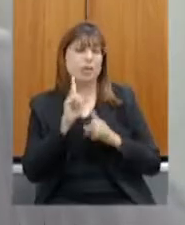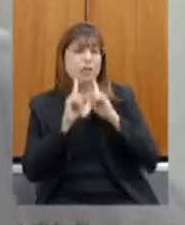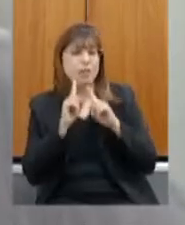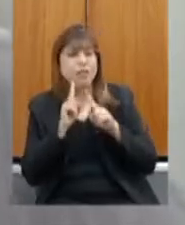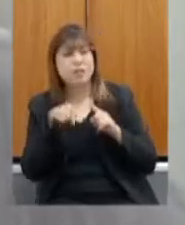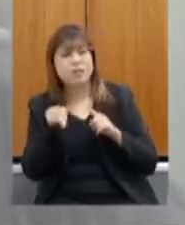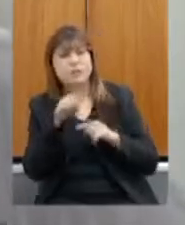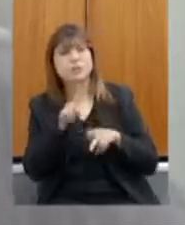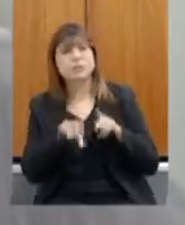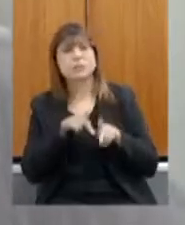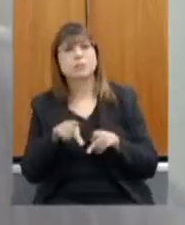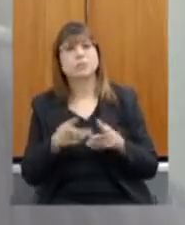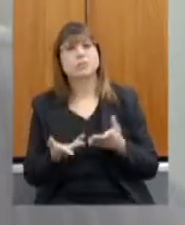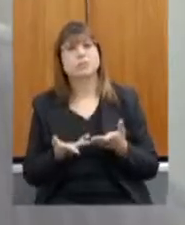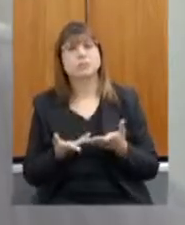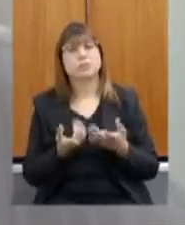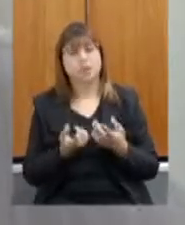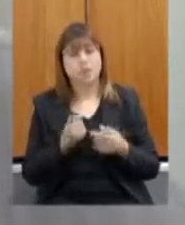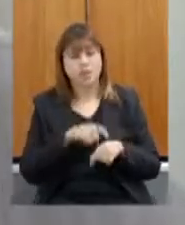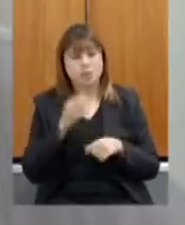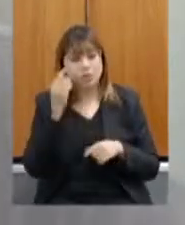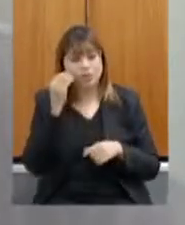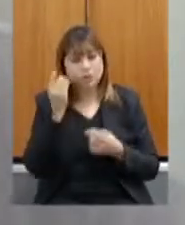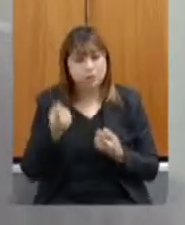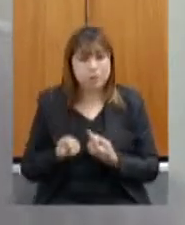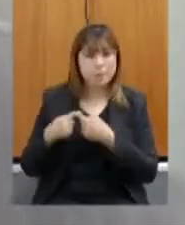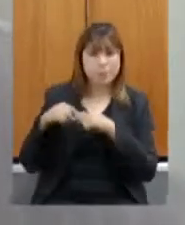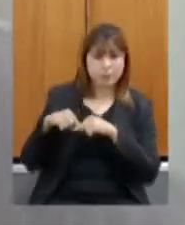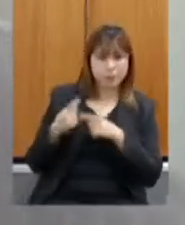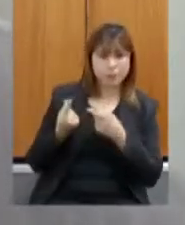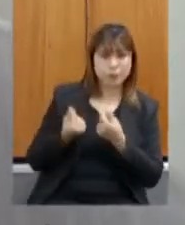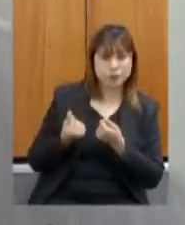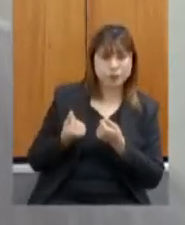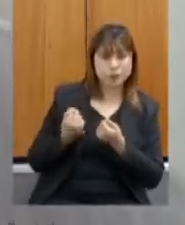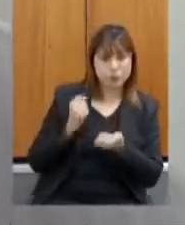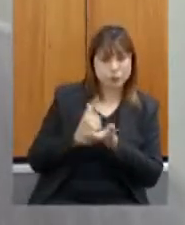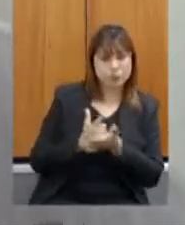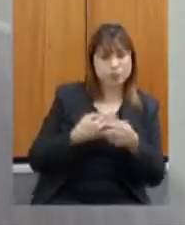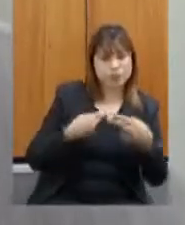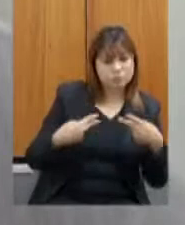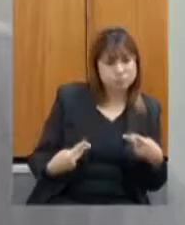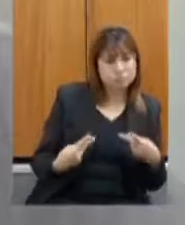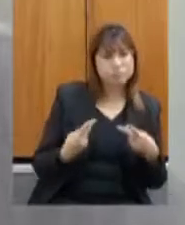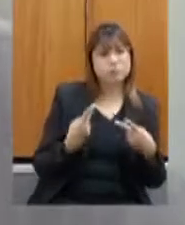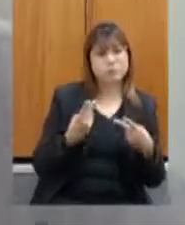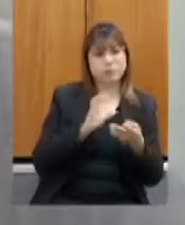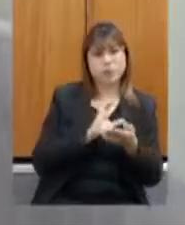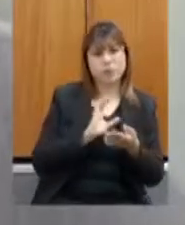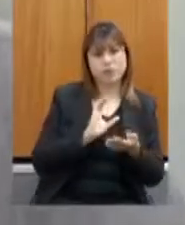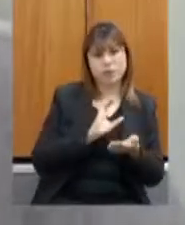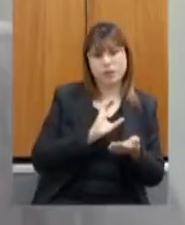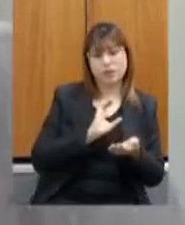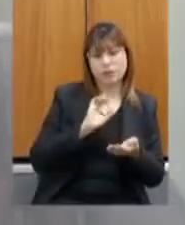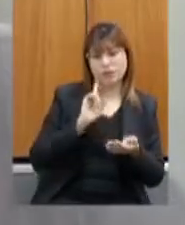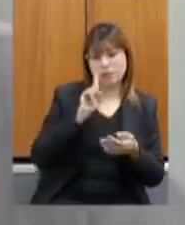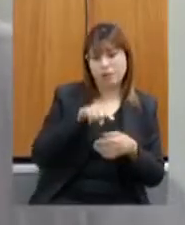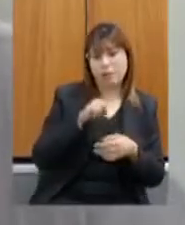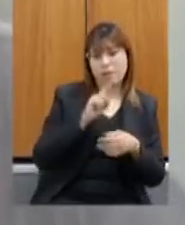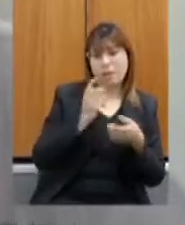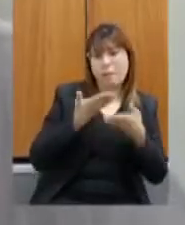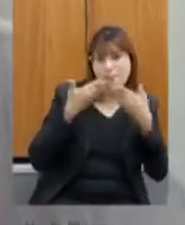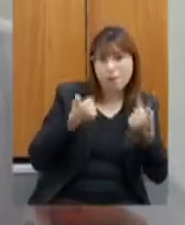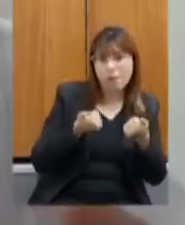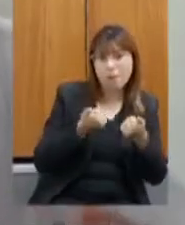quando vai pegar um empréstimo para compra de equipamentos para investimento na sua propriedade